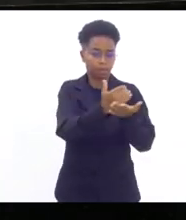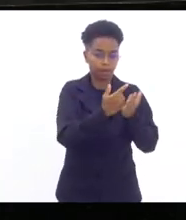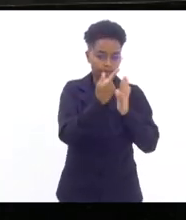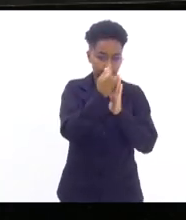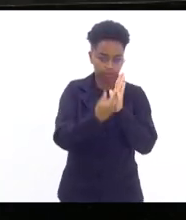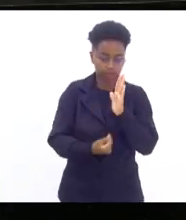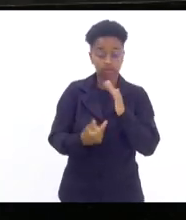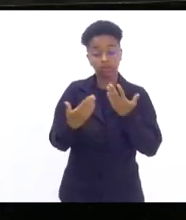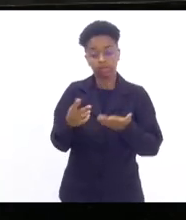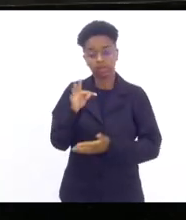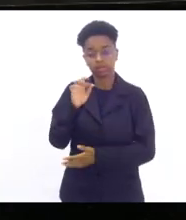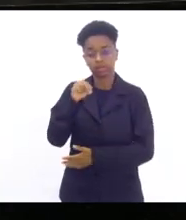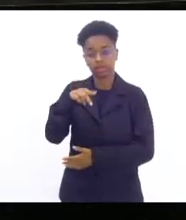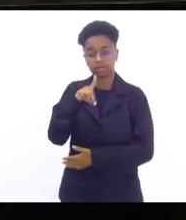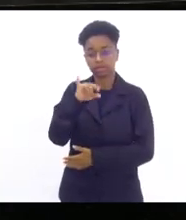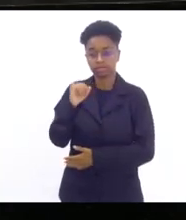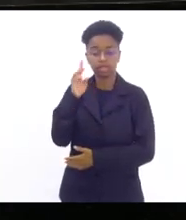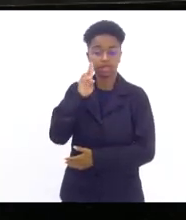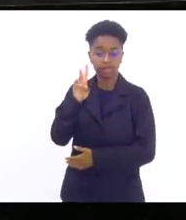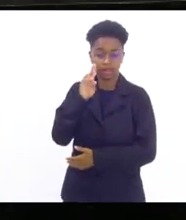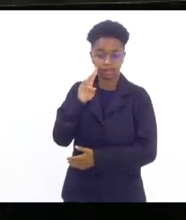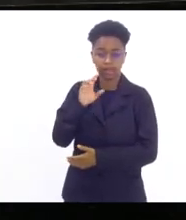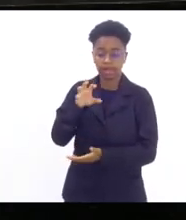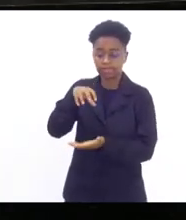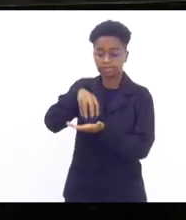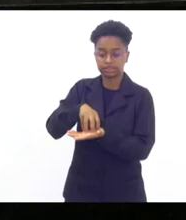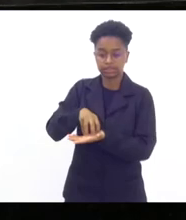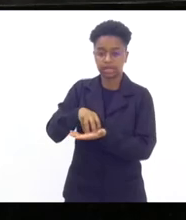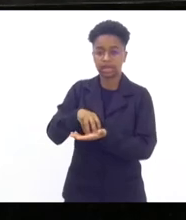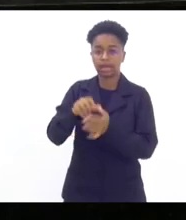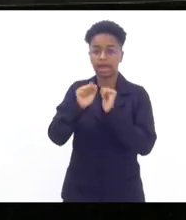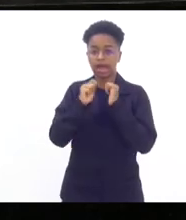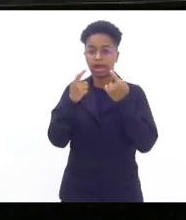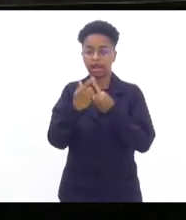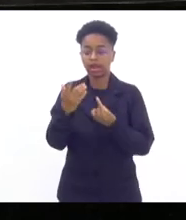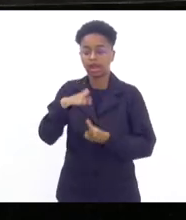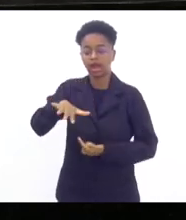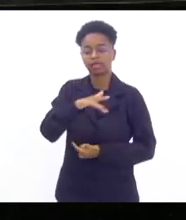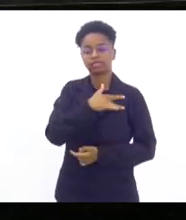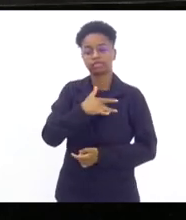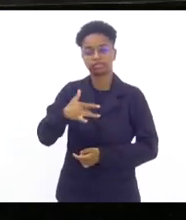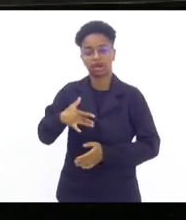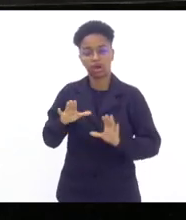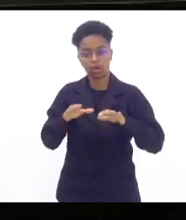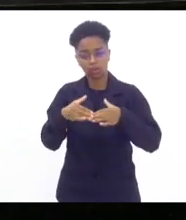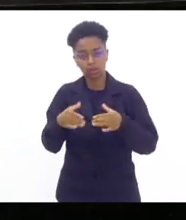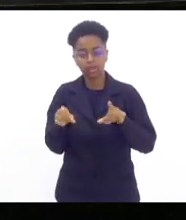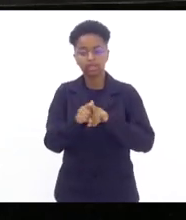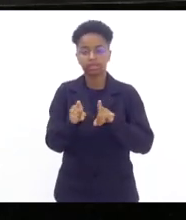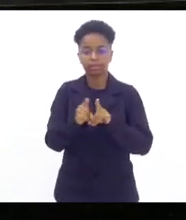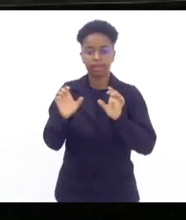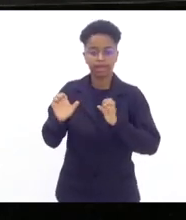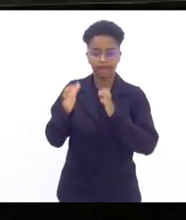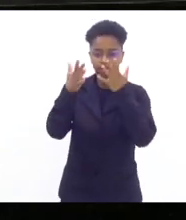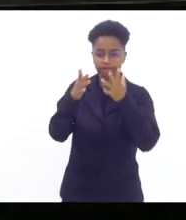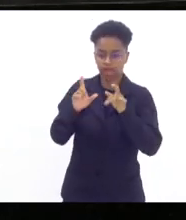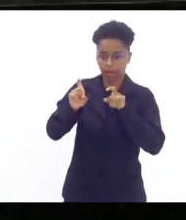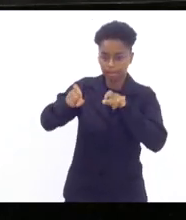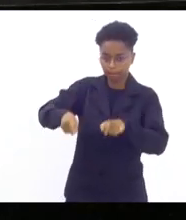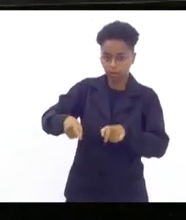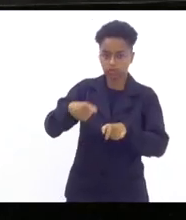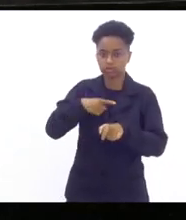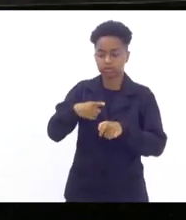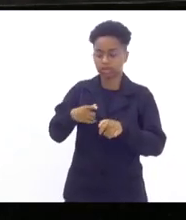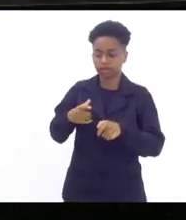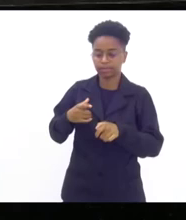lembrar que tanto em sede da Assembleia Legislativa na Comissão de Saúde quanto também lá no evento da posse com a presença